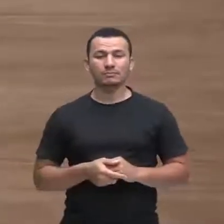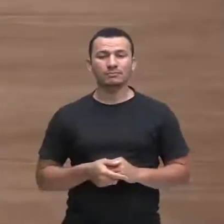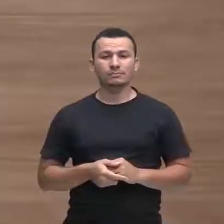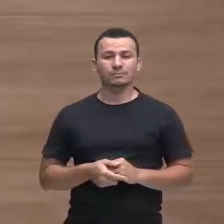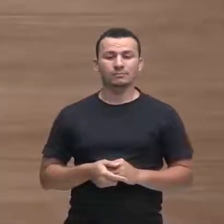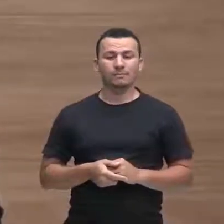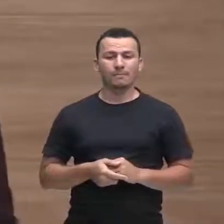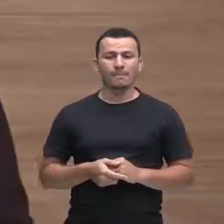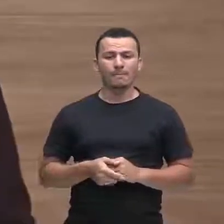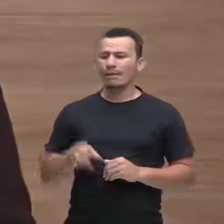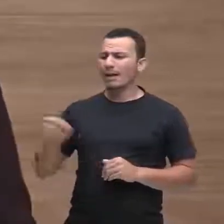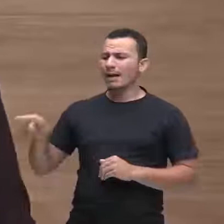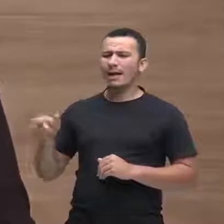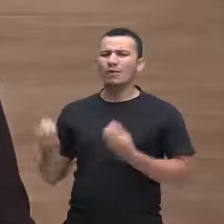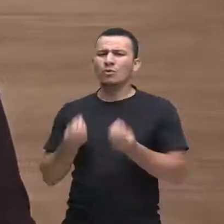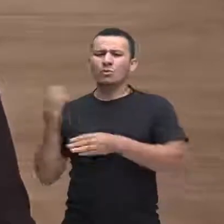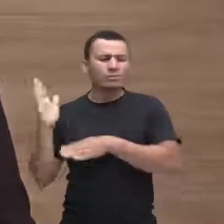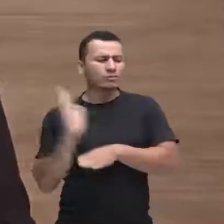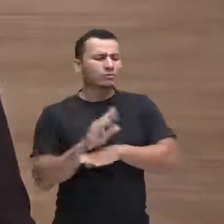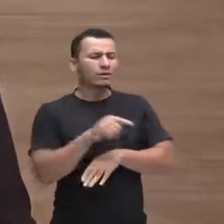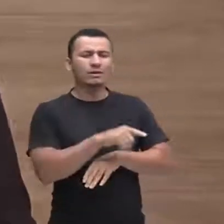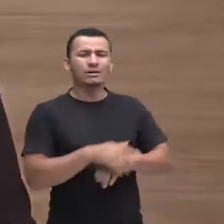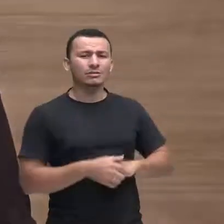o que que o Paulo poderia fazer?